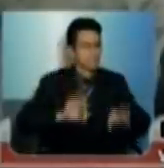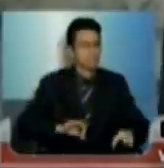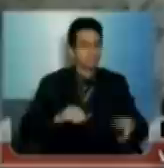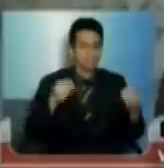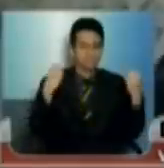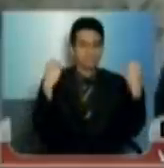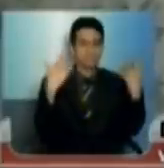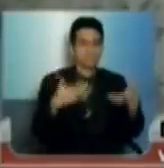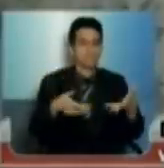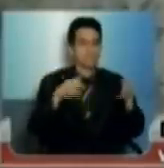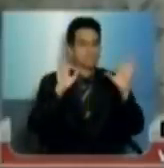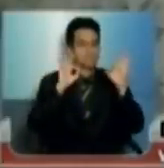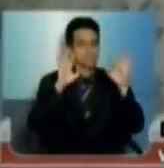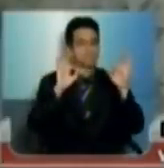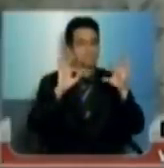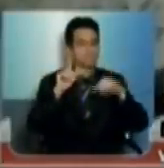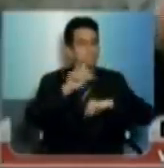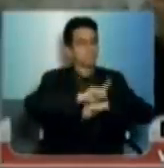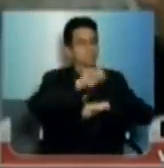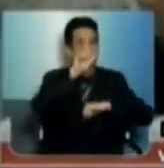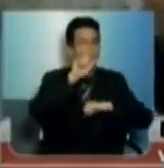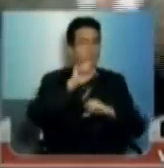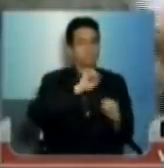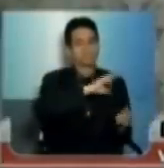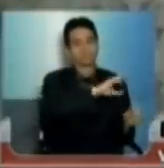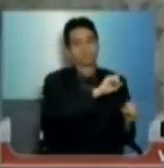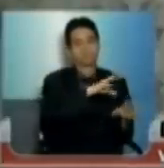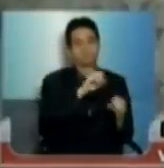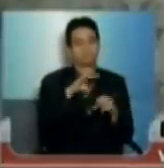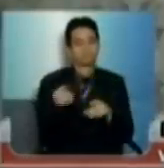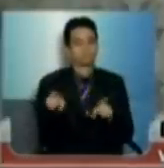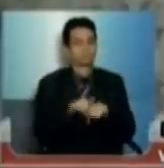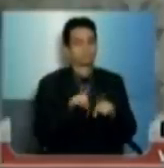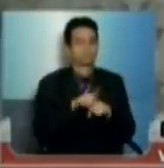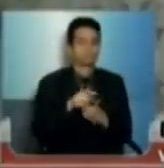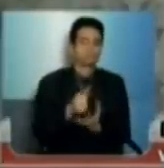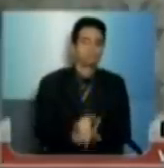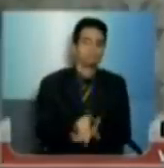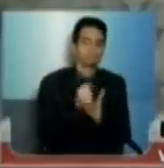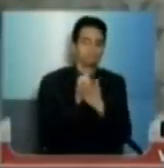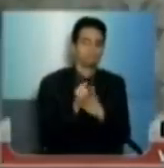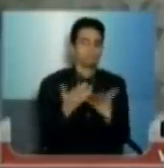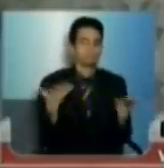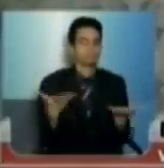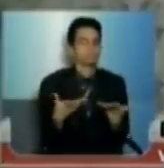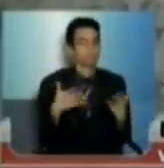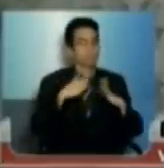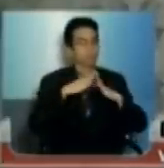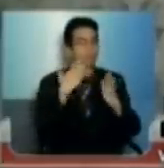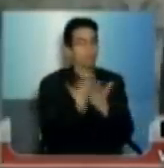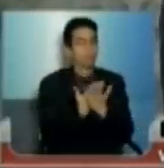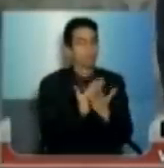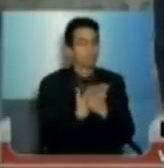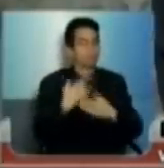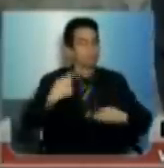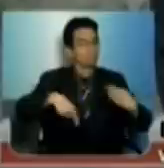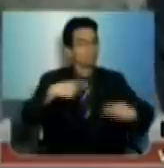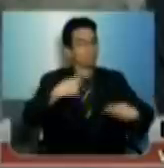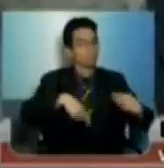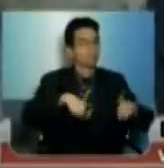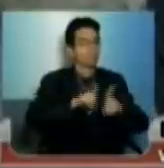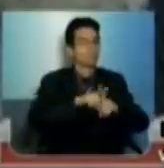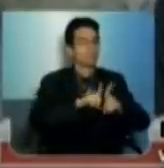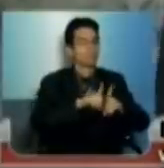aos especialistas, para gestores da educação e também para todo o quadro de apoio das escolas públicas, tanto